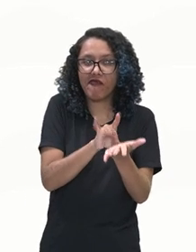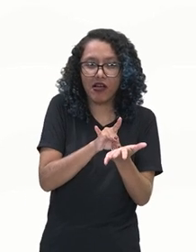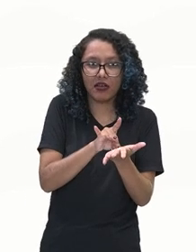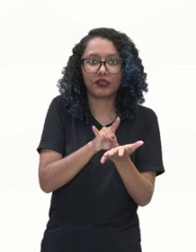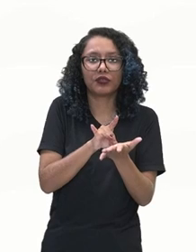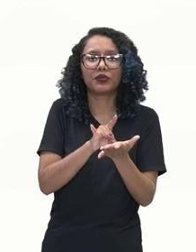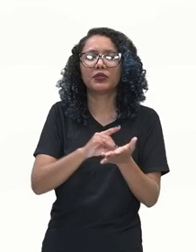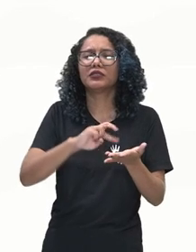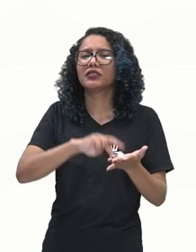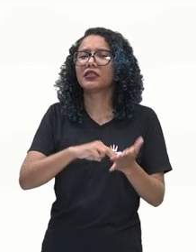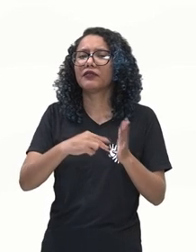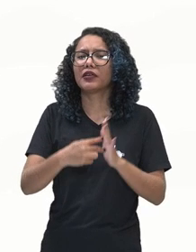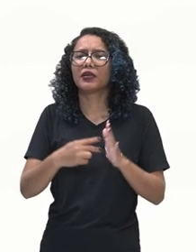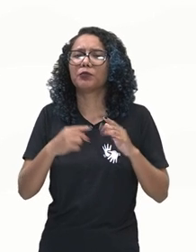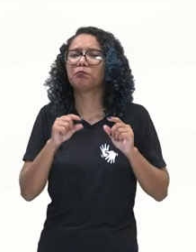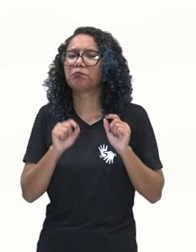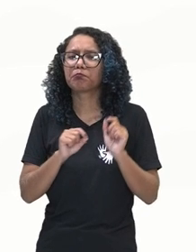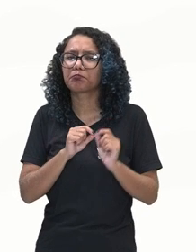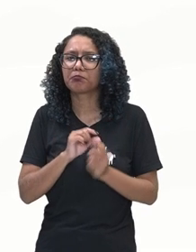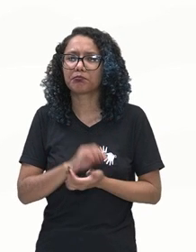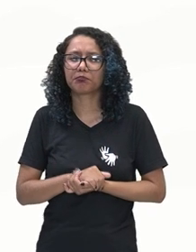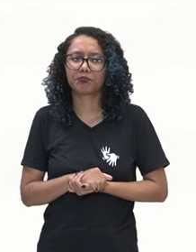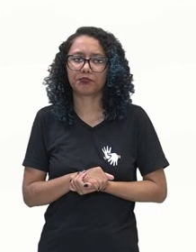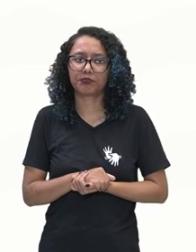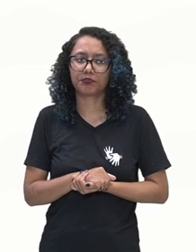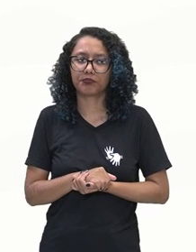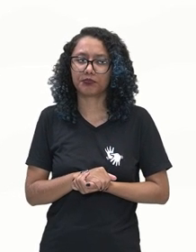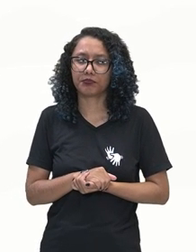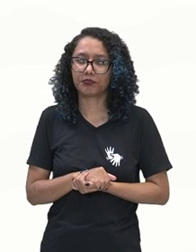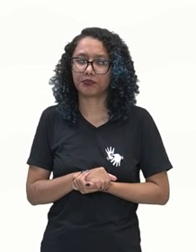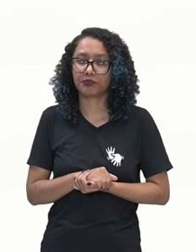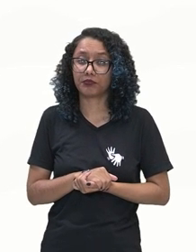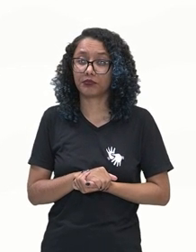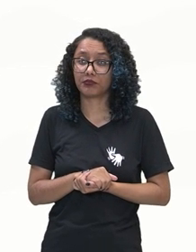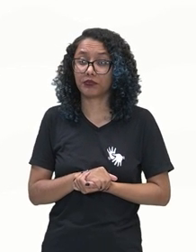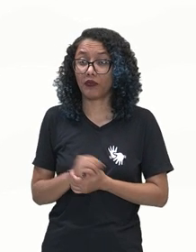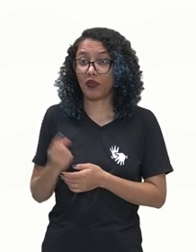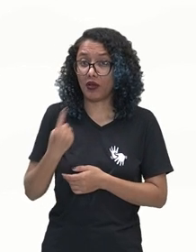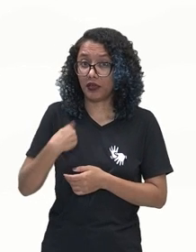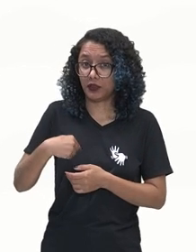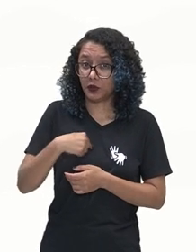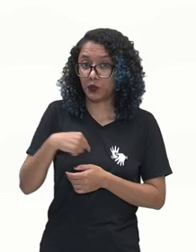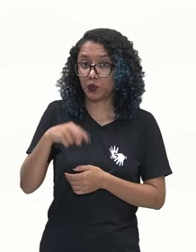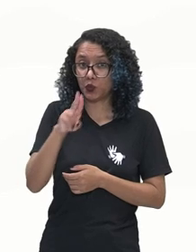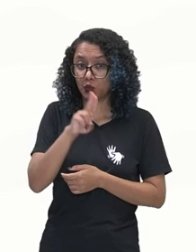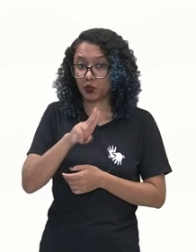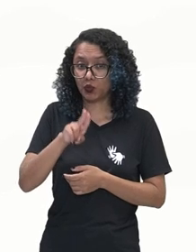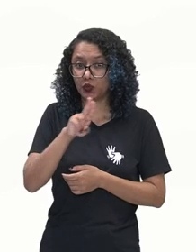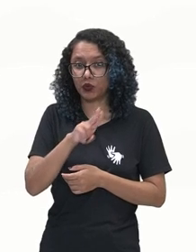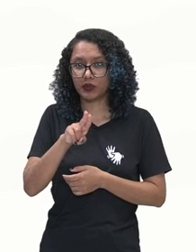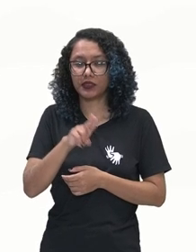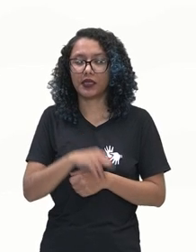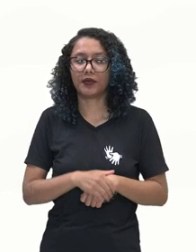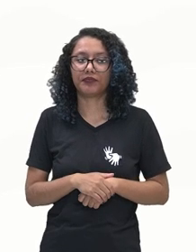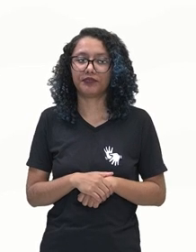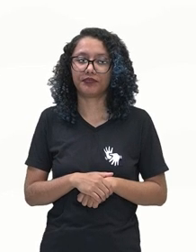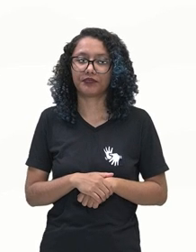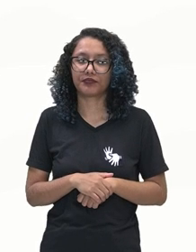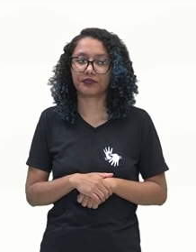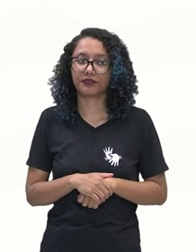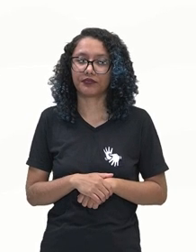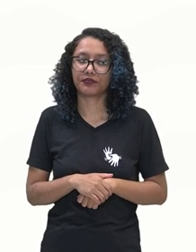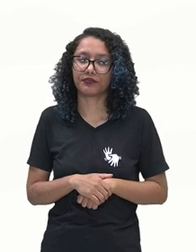Quando nós estamos falando de fatos, nós utilizamos, em geral, ok? Geralmente, nós vamos utilizar o